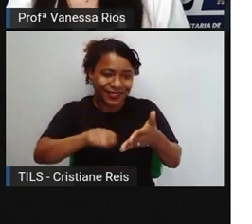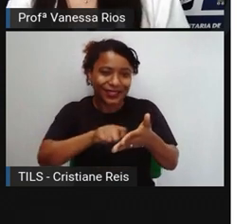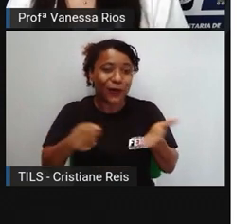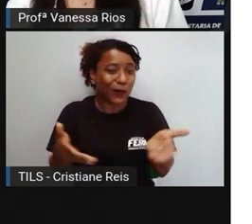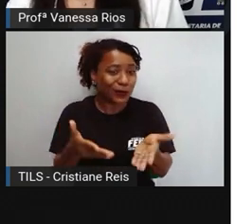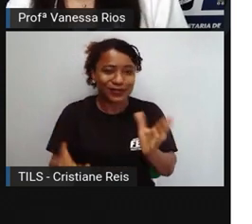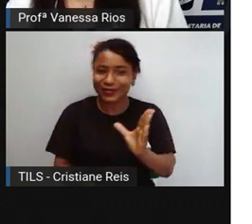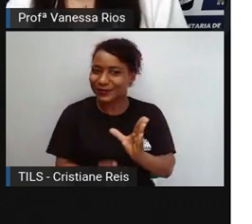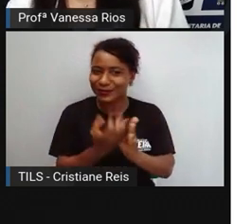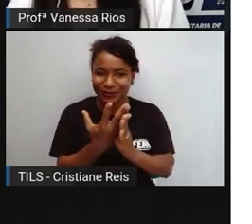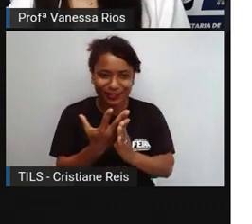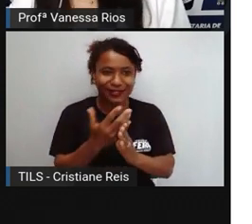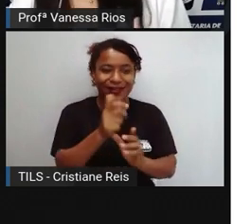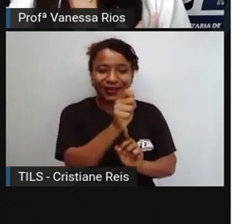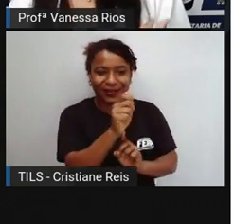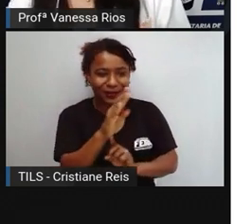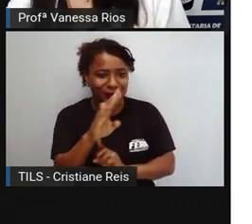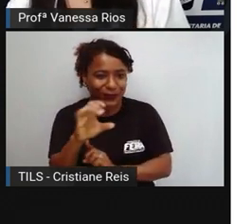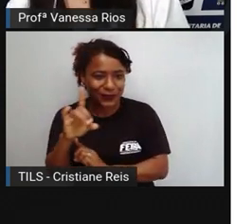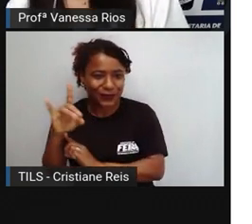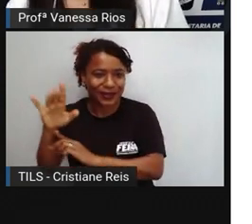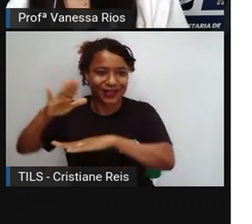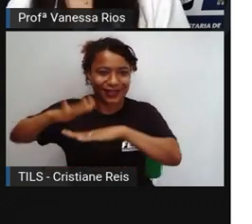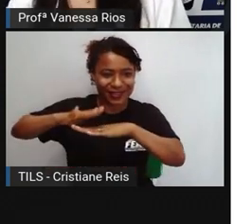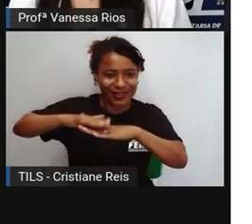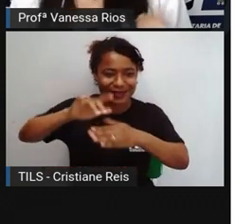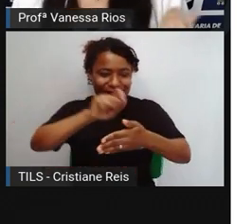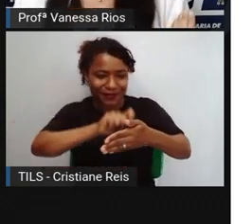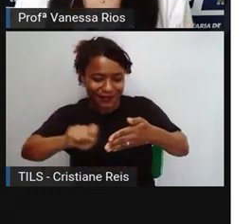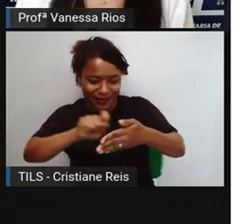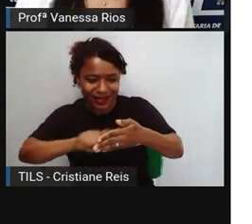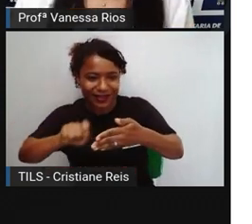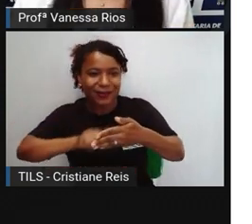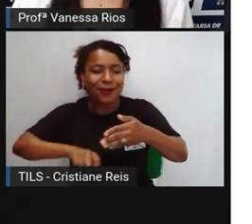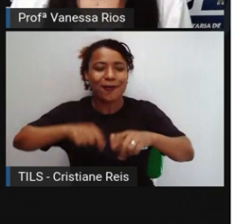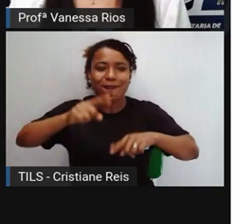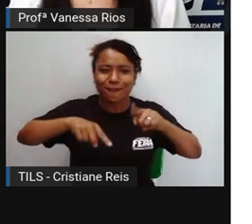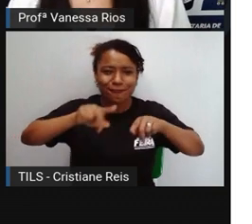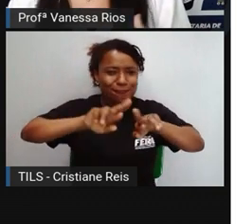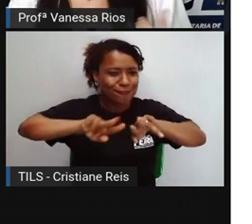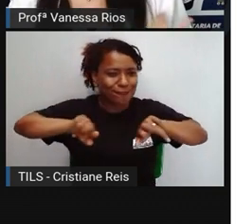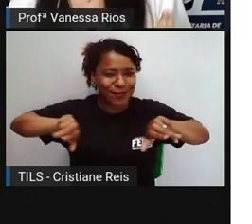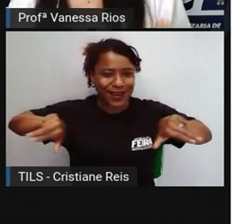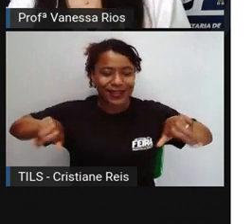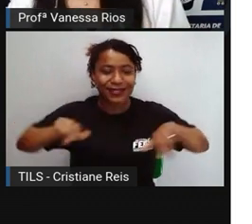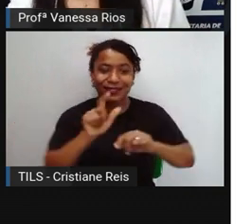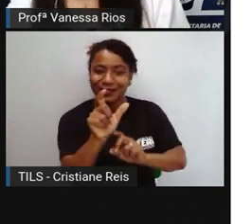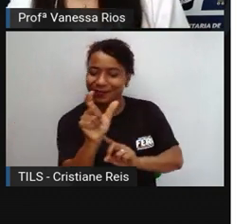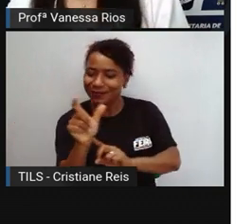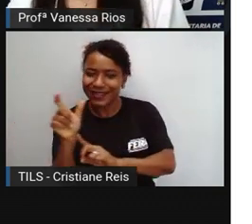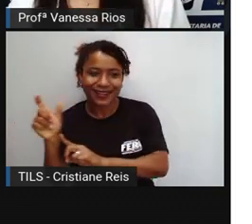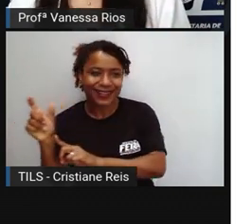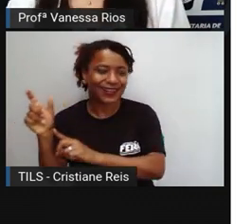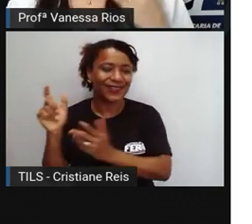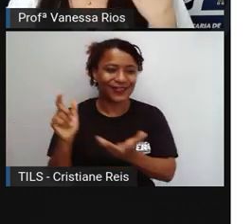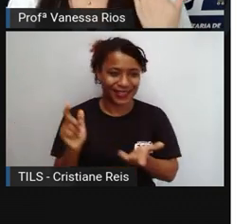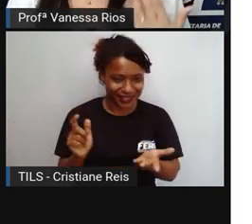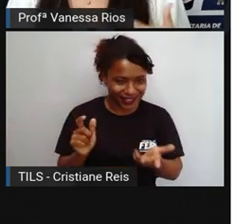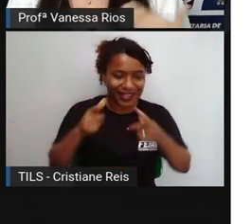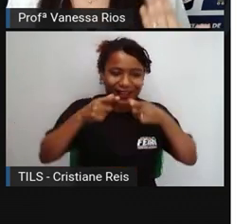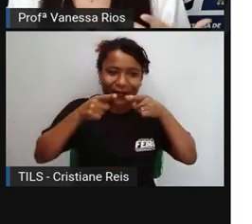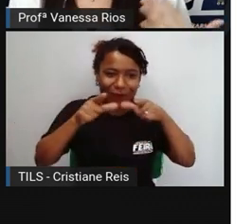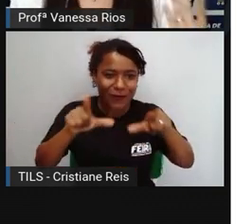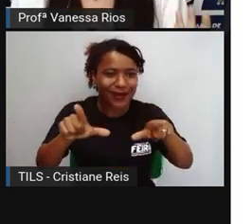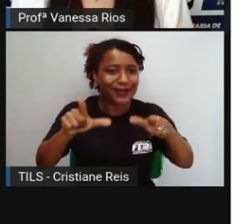temos contato hoje, que nós utilizamos hoje, com suas várias palavras, com suas várias expressões, com